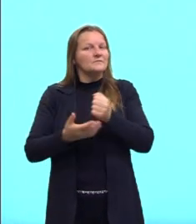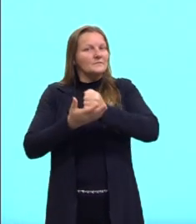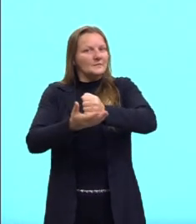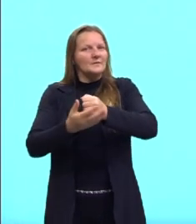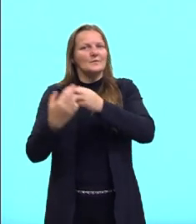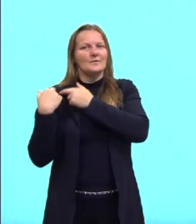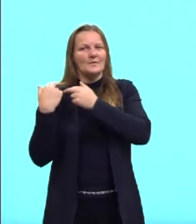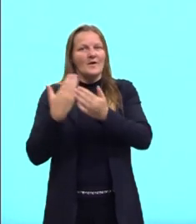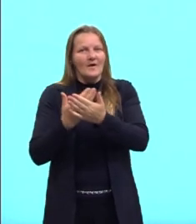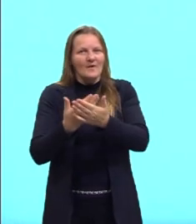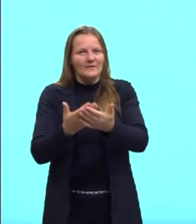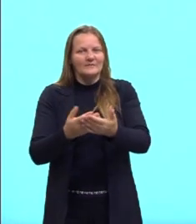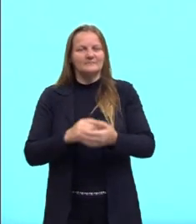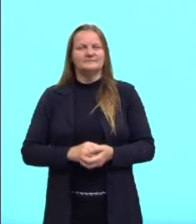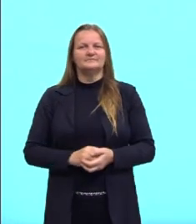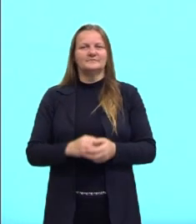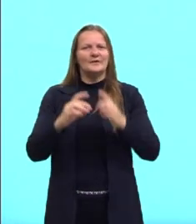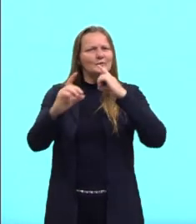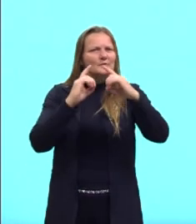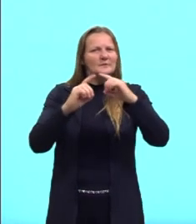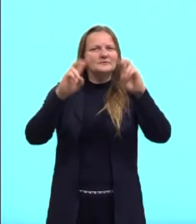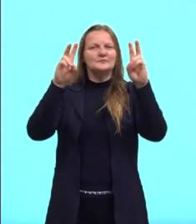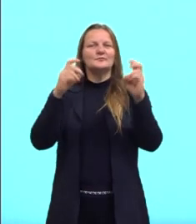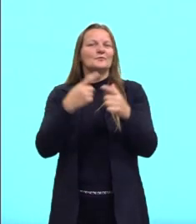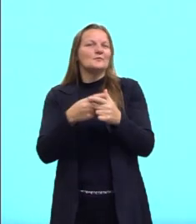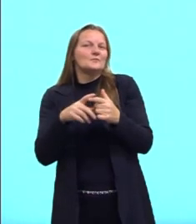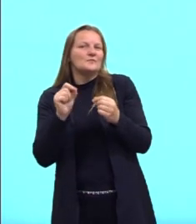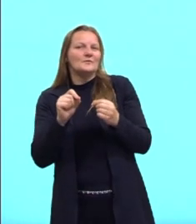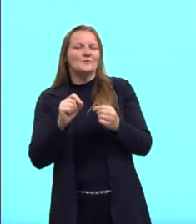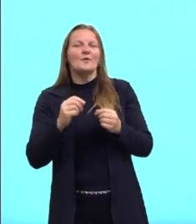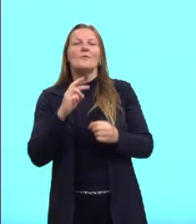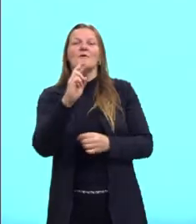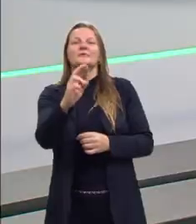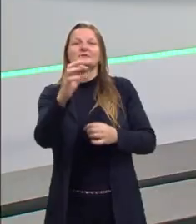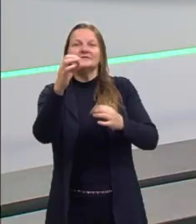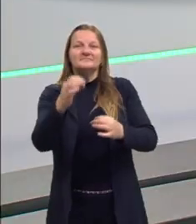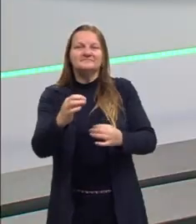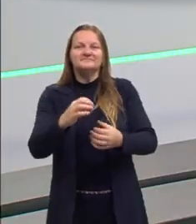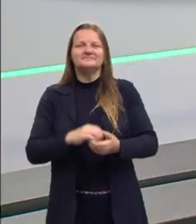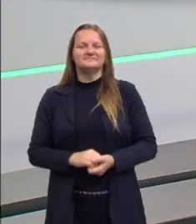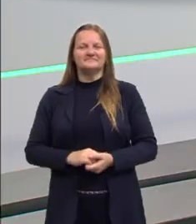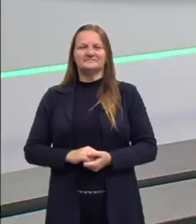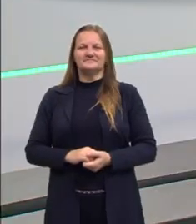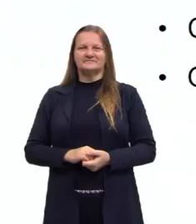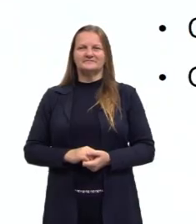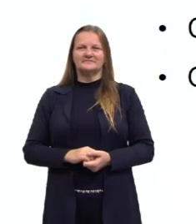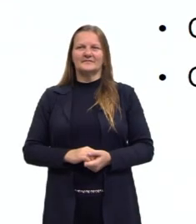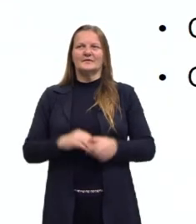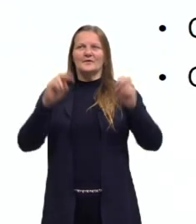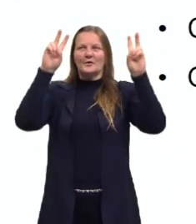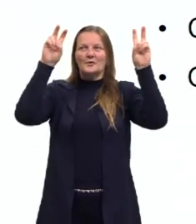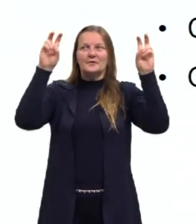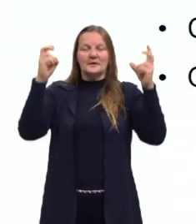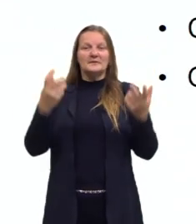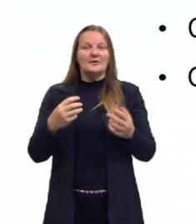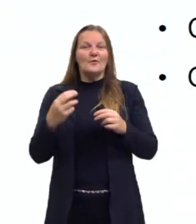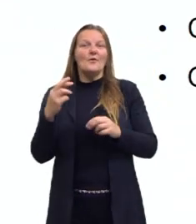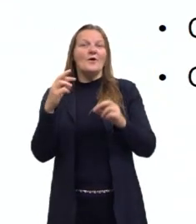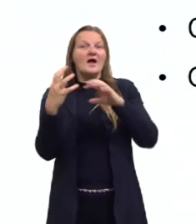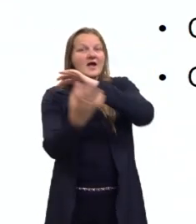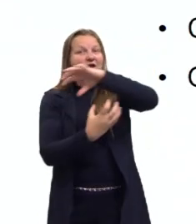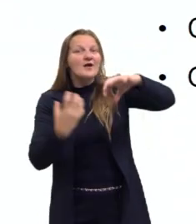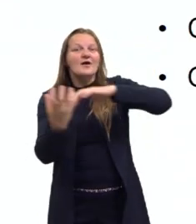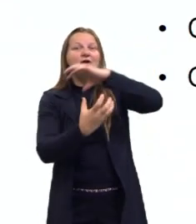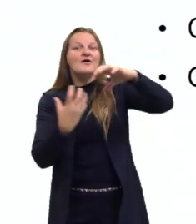vamos lá, vamos debater esse problema aí, como é que a pode responder essa questão? E a gente tem que se perguntar,